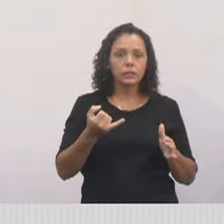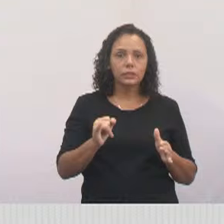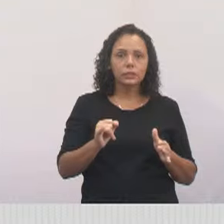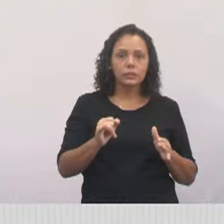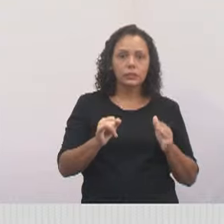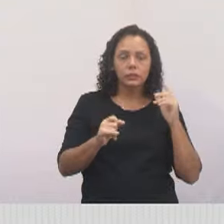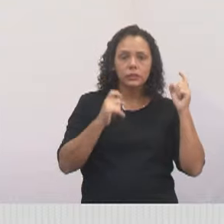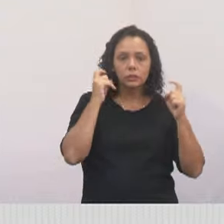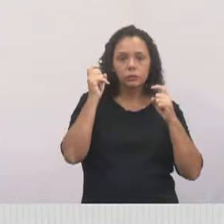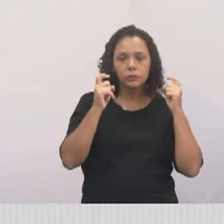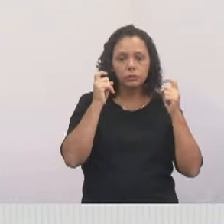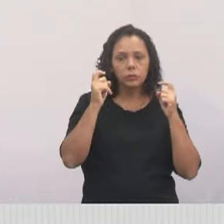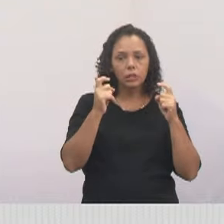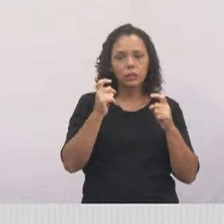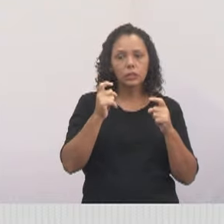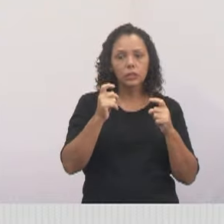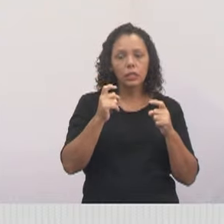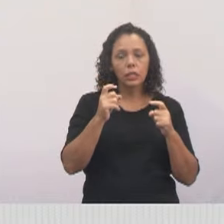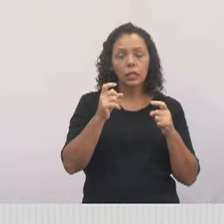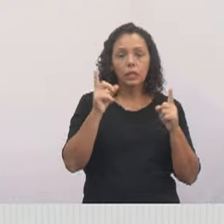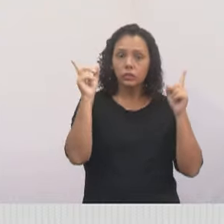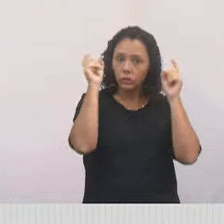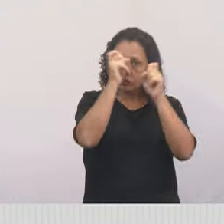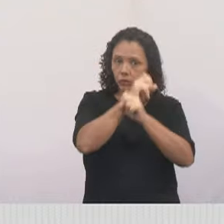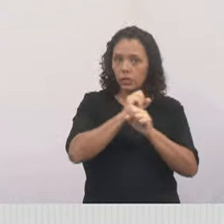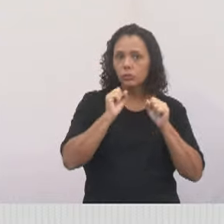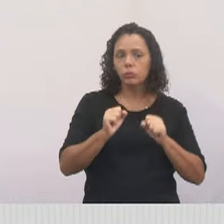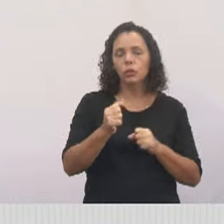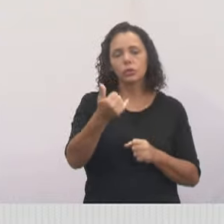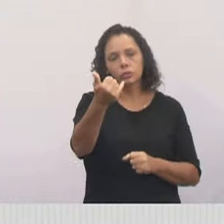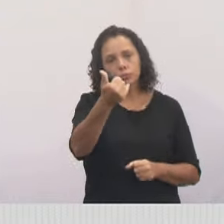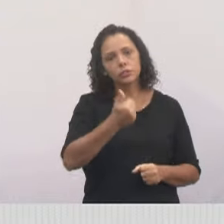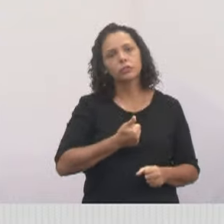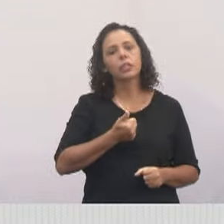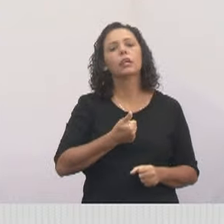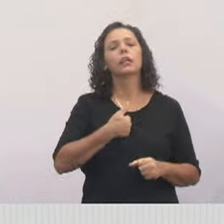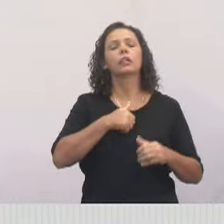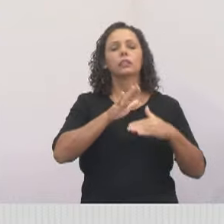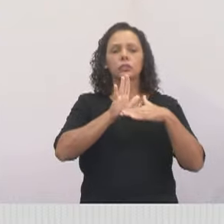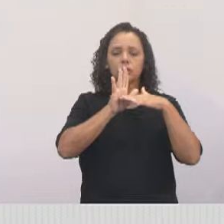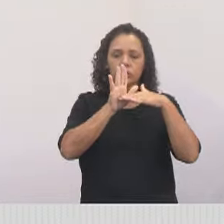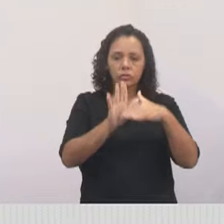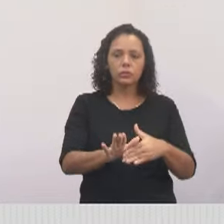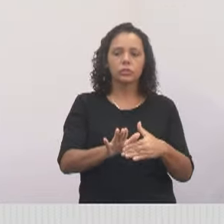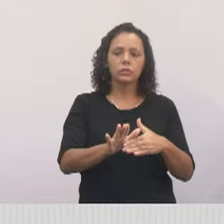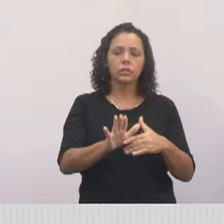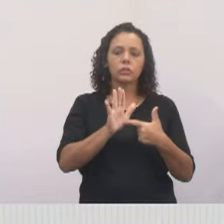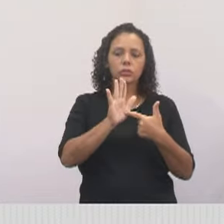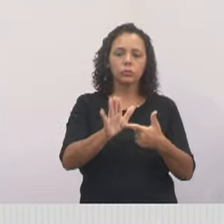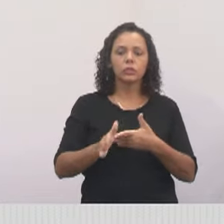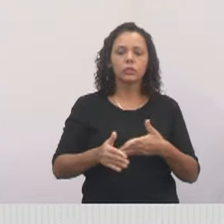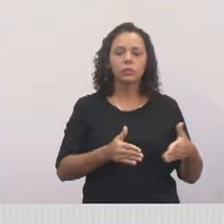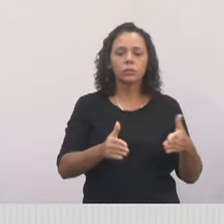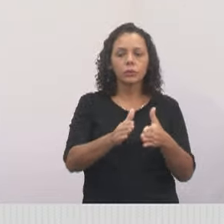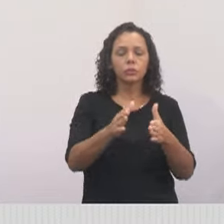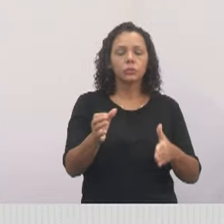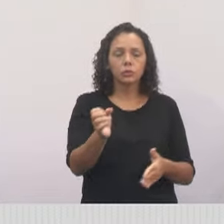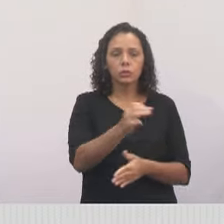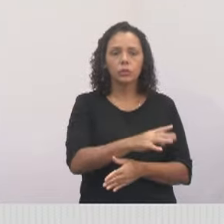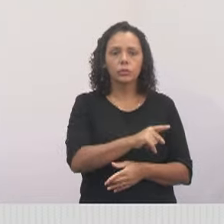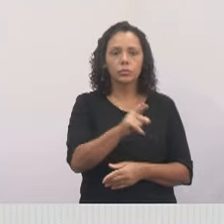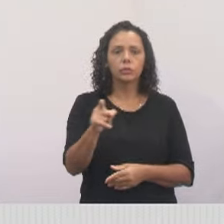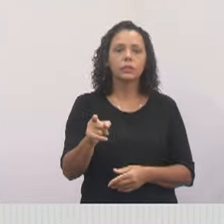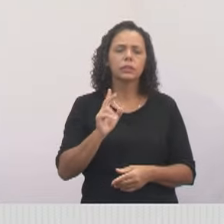comigo, estou à disposição para atender você, mulher, e para mostrar novos caminhos e possibilidades para que você seja